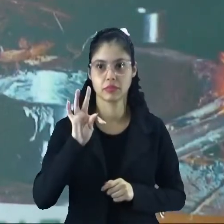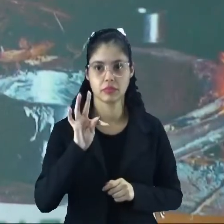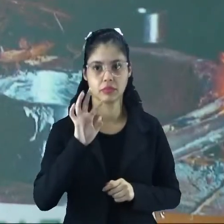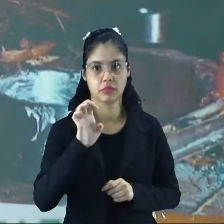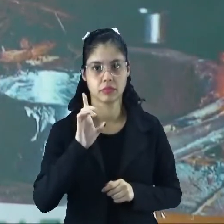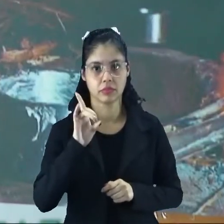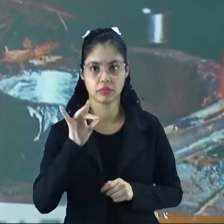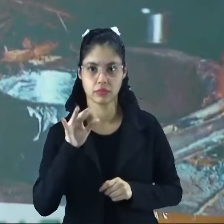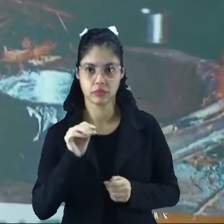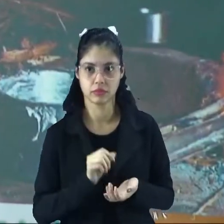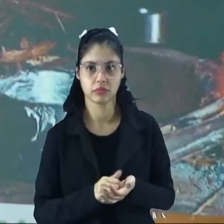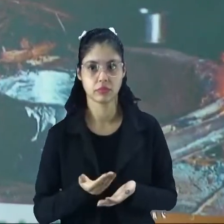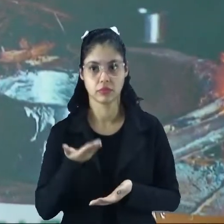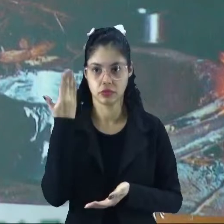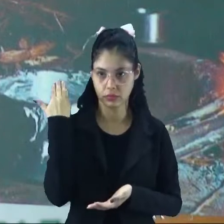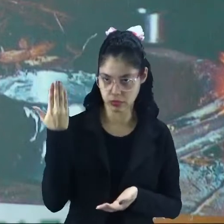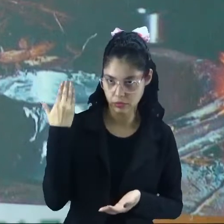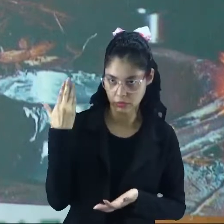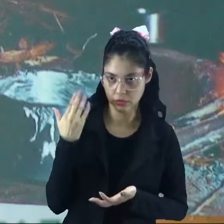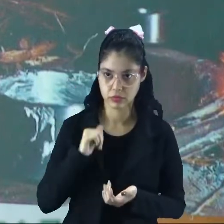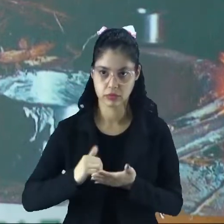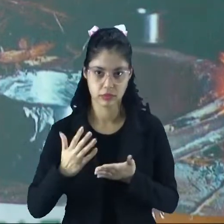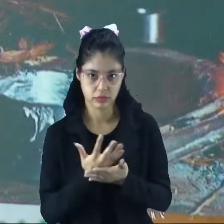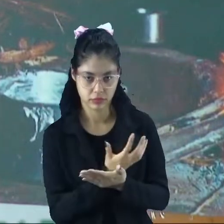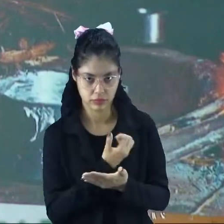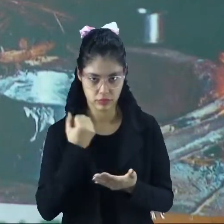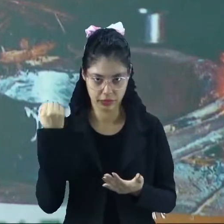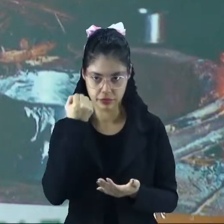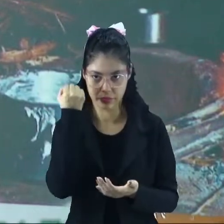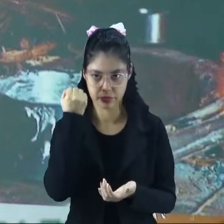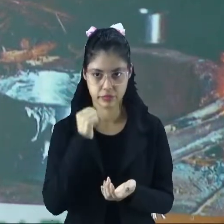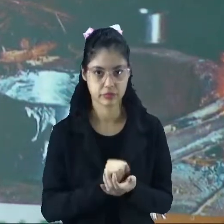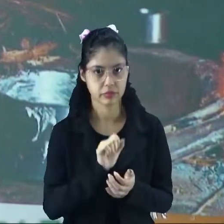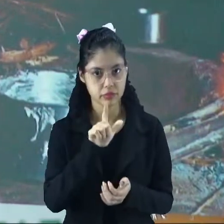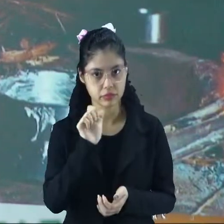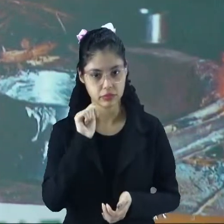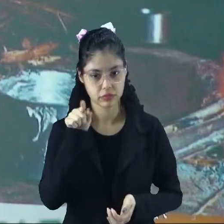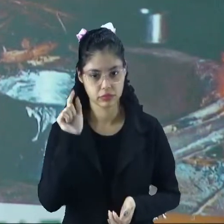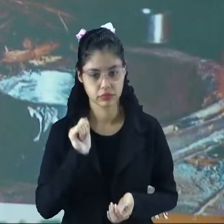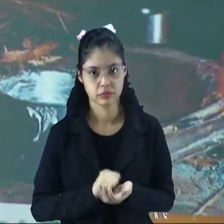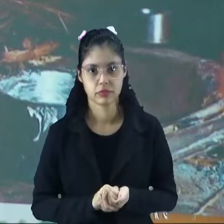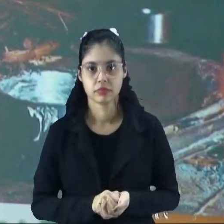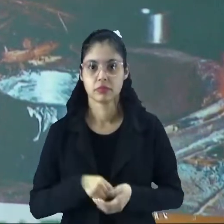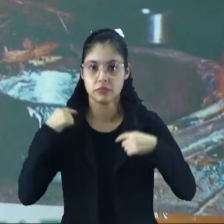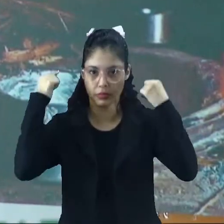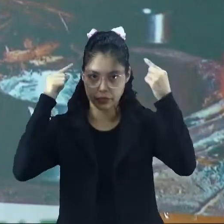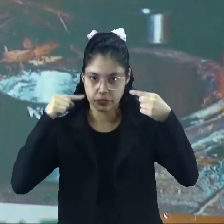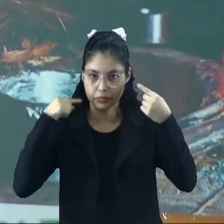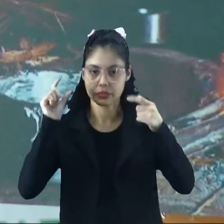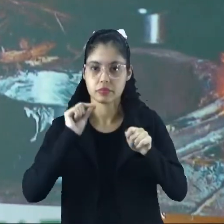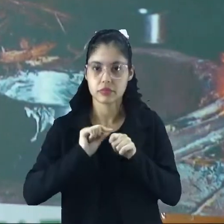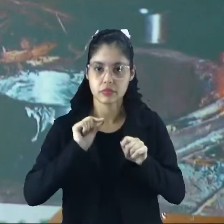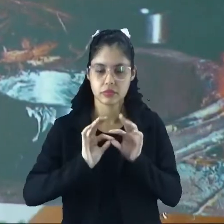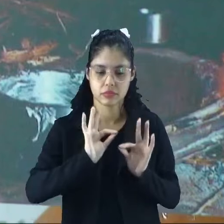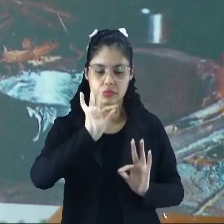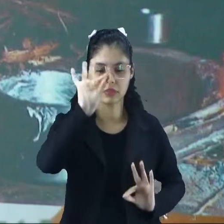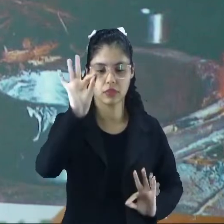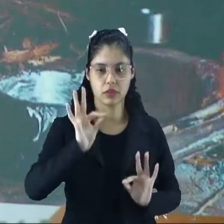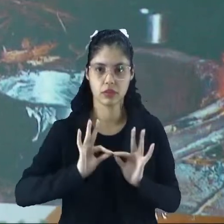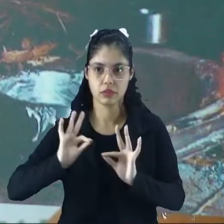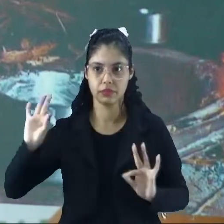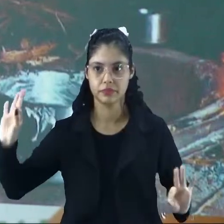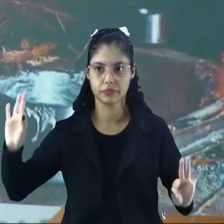né? Antigamente, tirava-se a lã das ovelhas para fazer as linhas, né, os